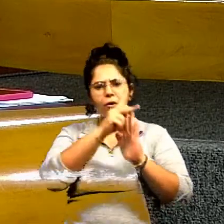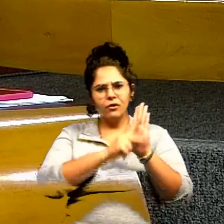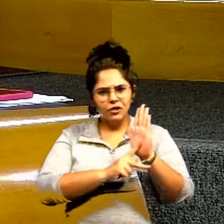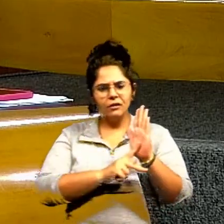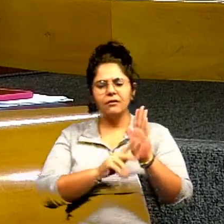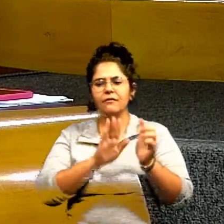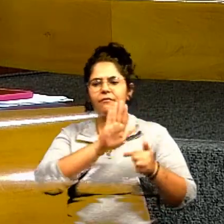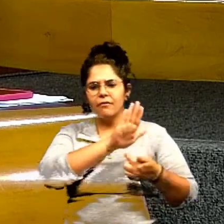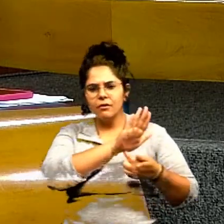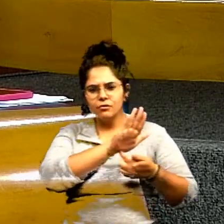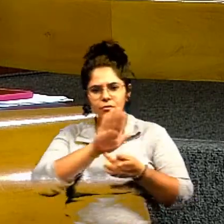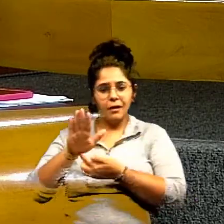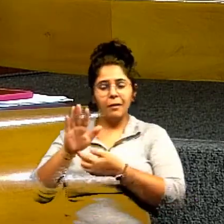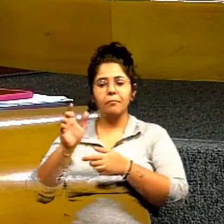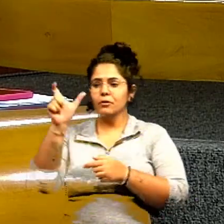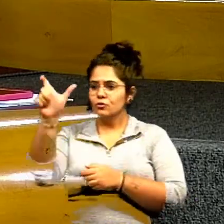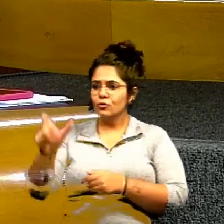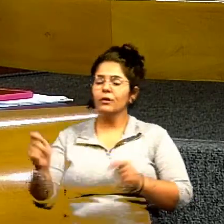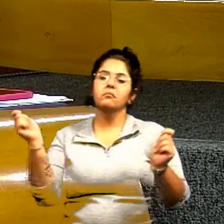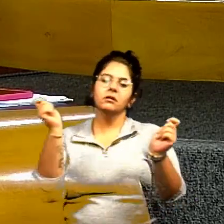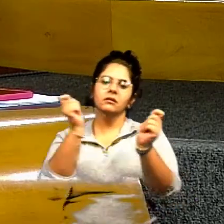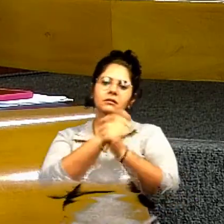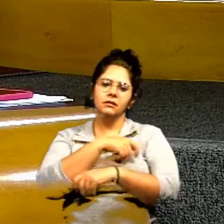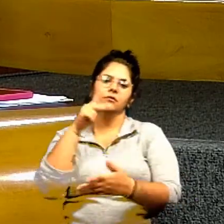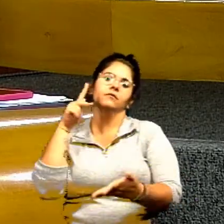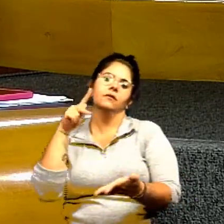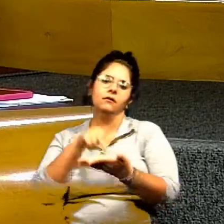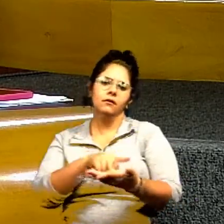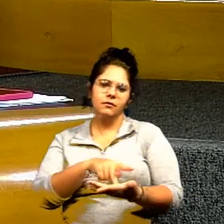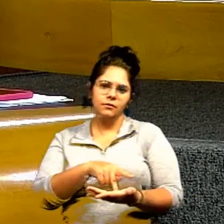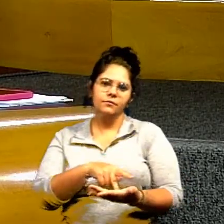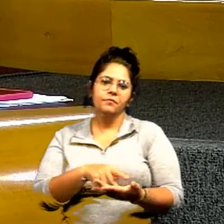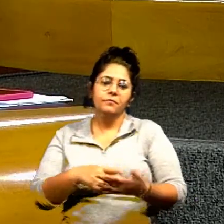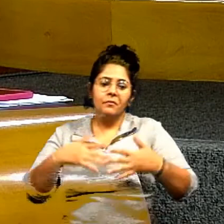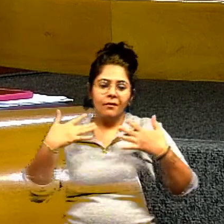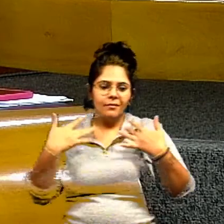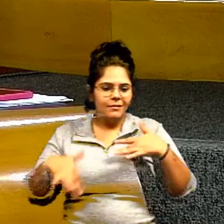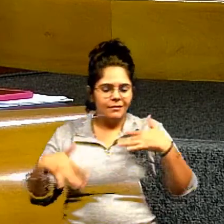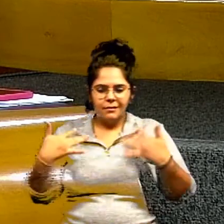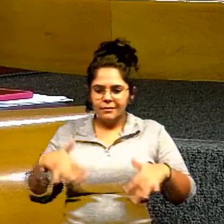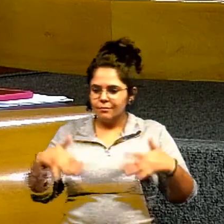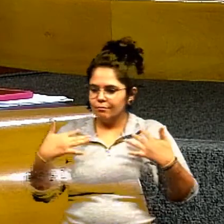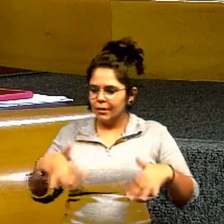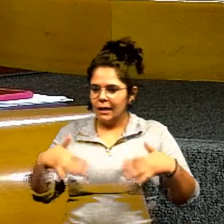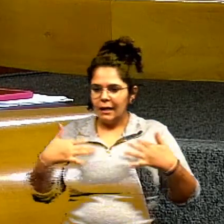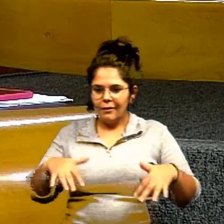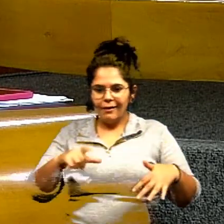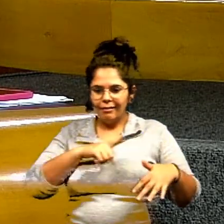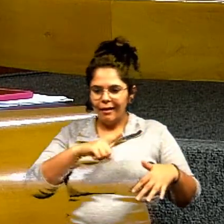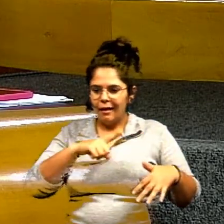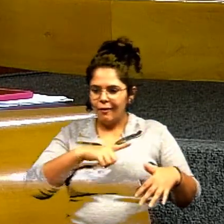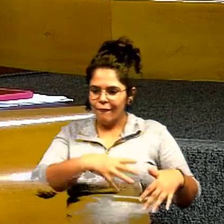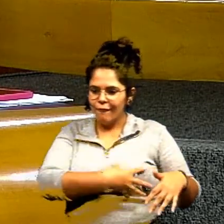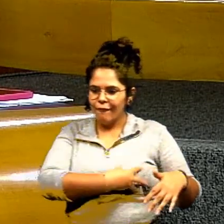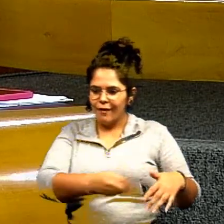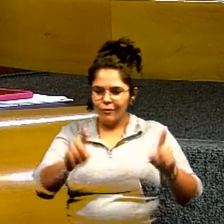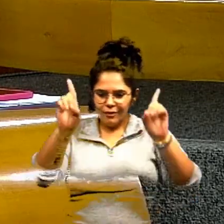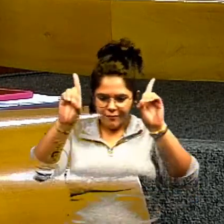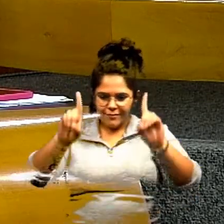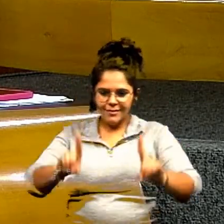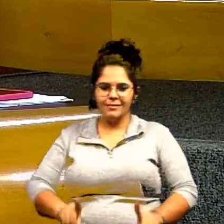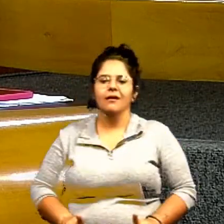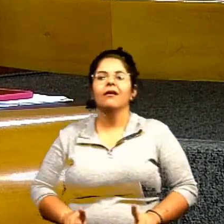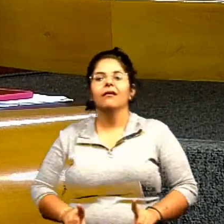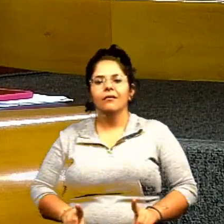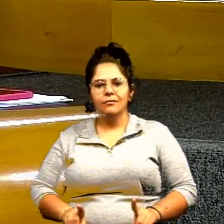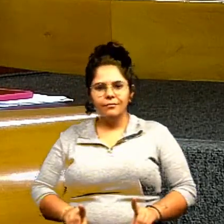as pessoas que mais precisam as pessoas que estão em desespero lá na ponta com seus filhos deficientes suas mães